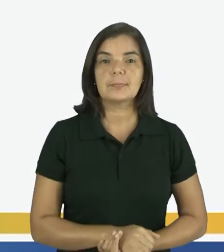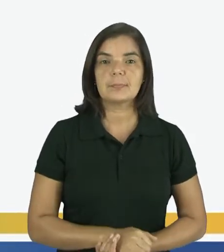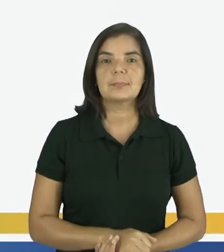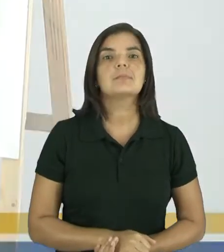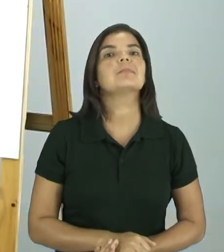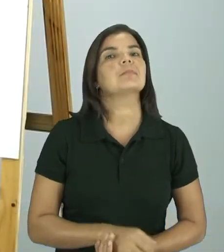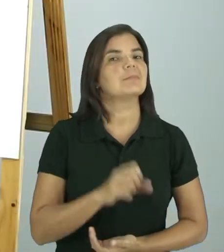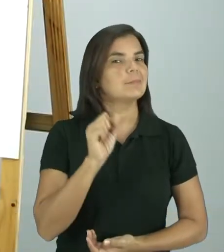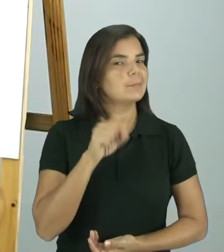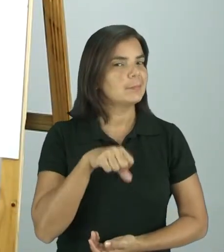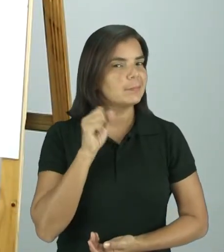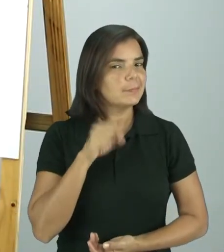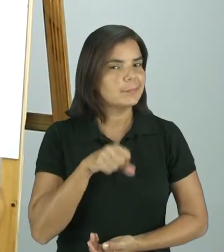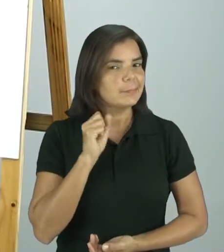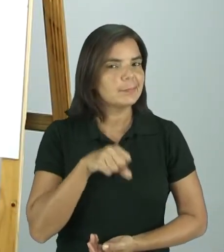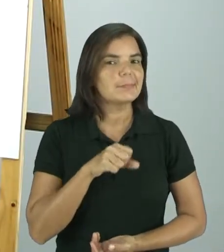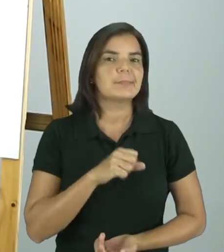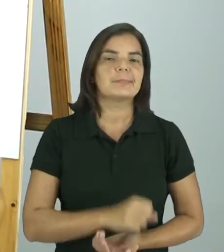Sim, não é mesmo?